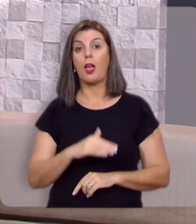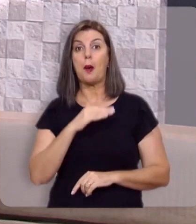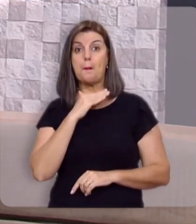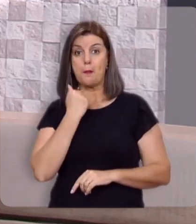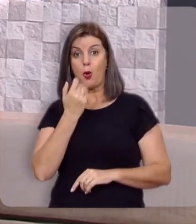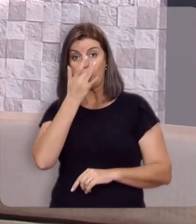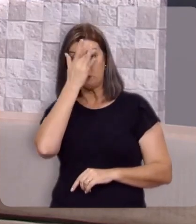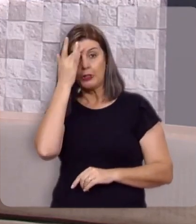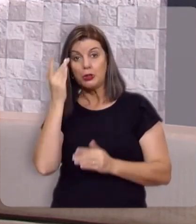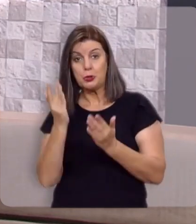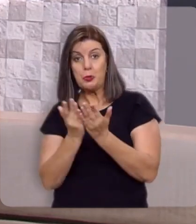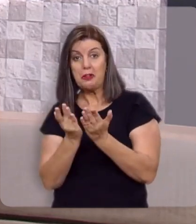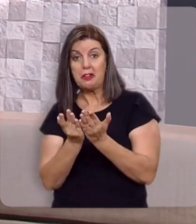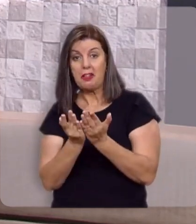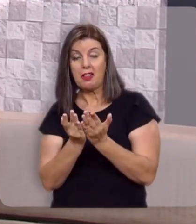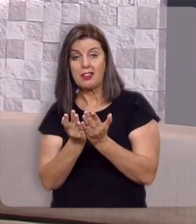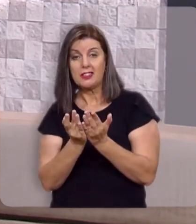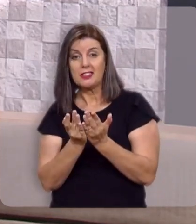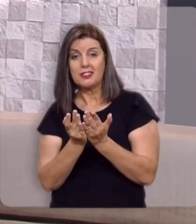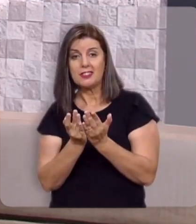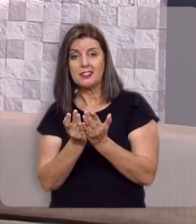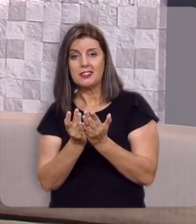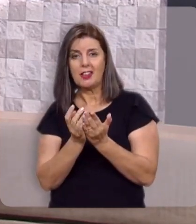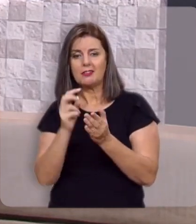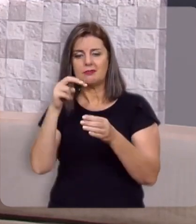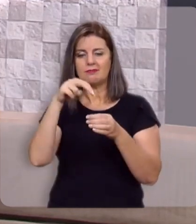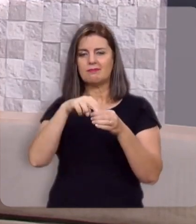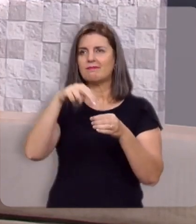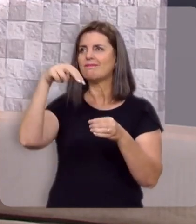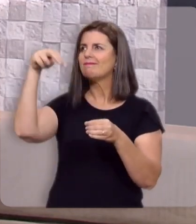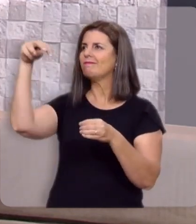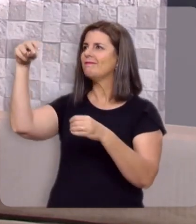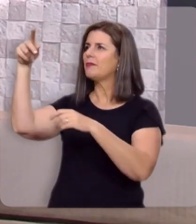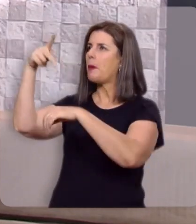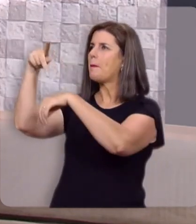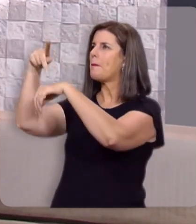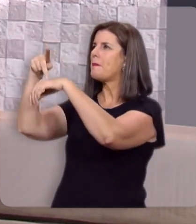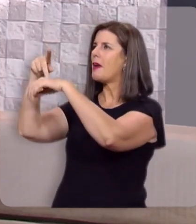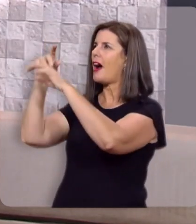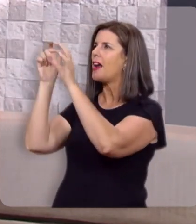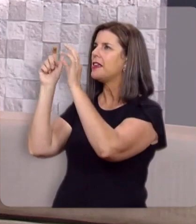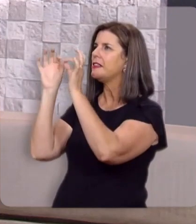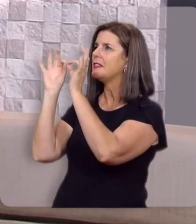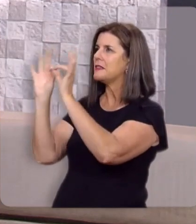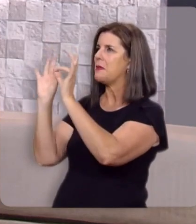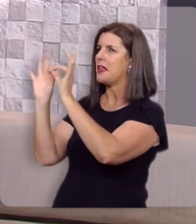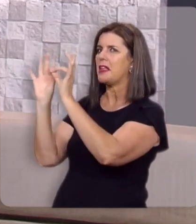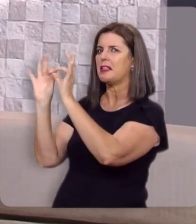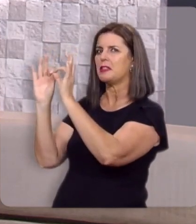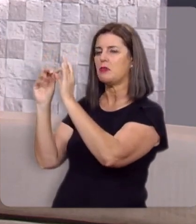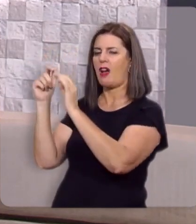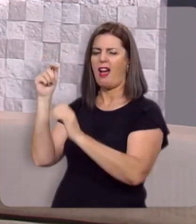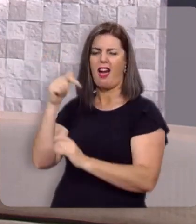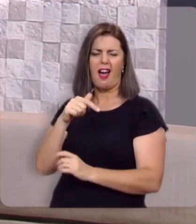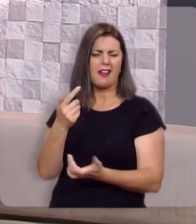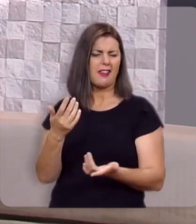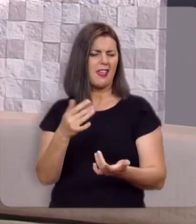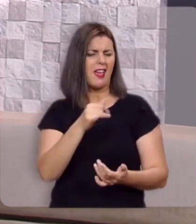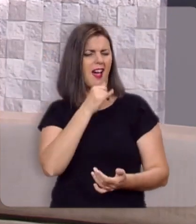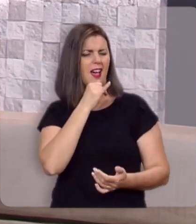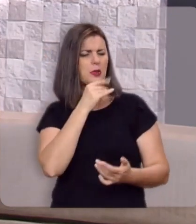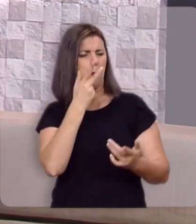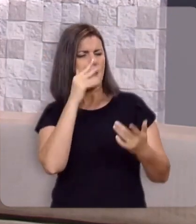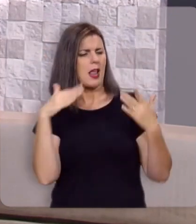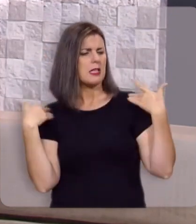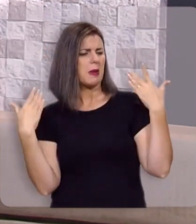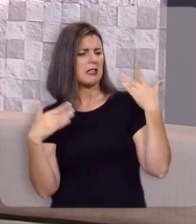A morte para o cristão é ir para a sua pátria permanente, aqui somos peregrinos, aqui somos forasteiros,